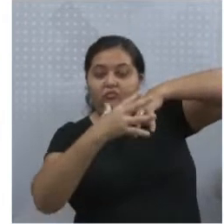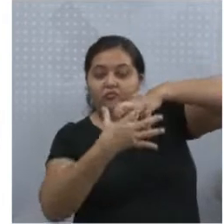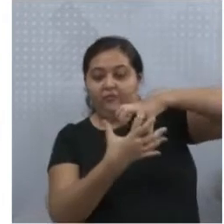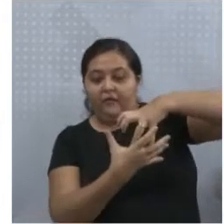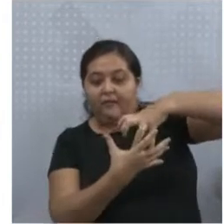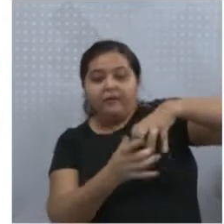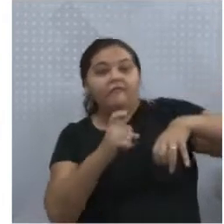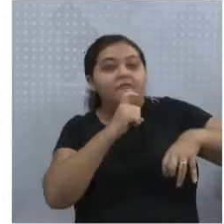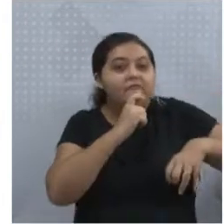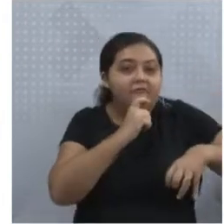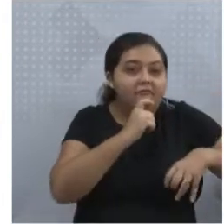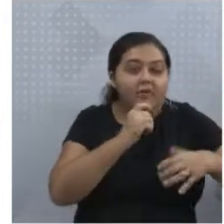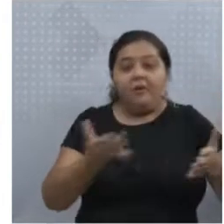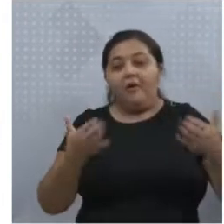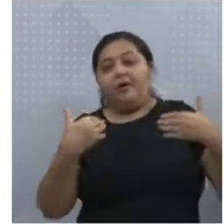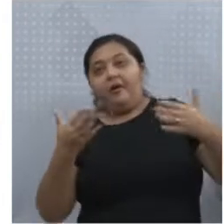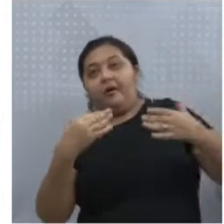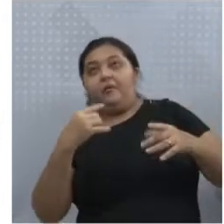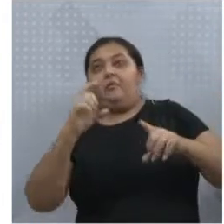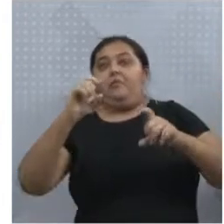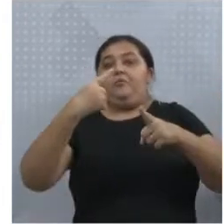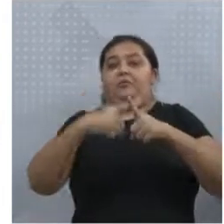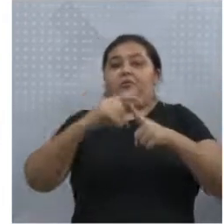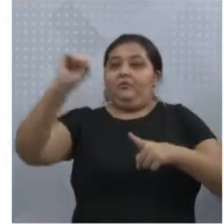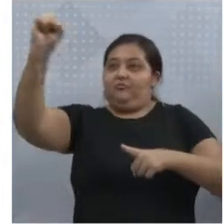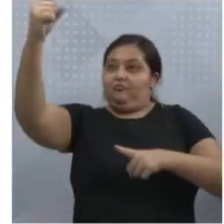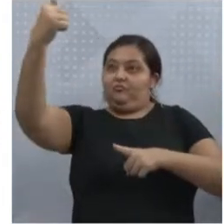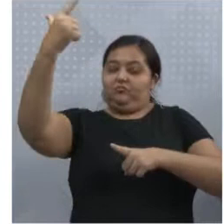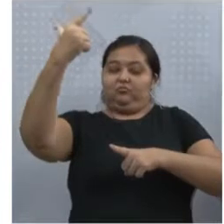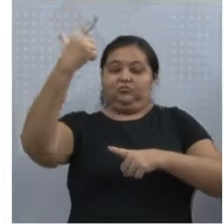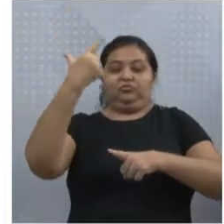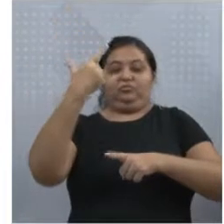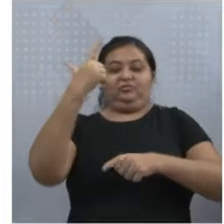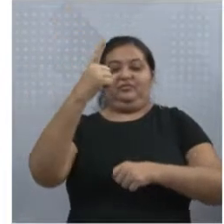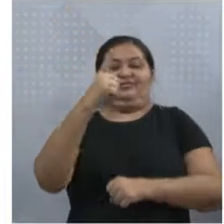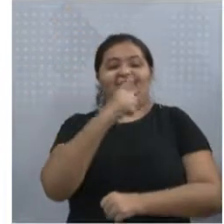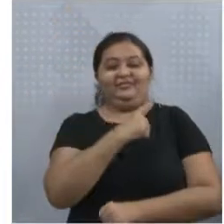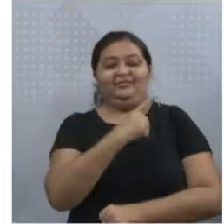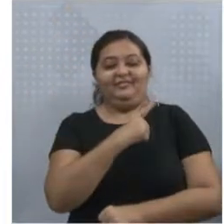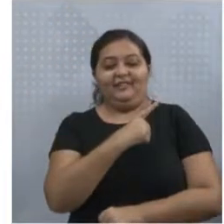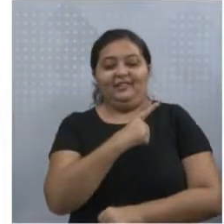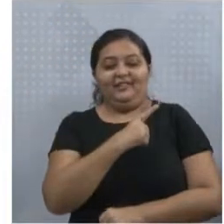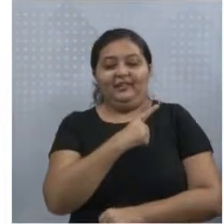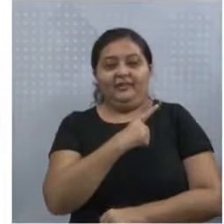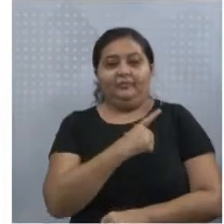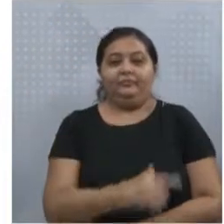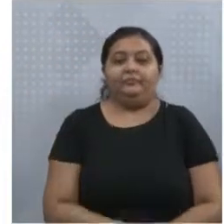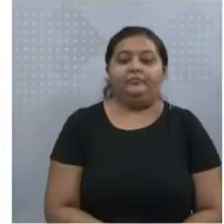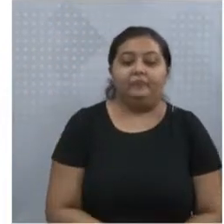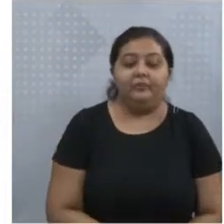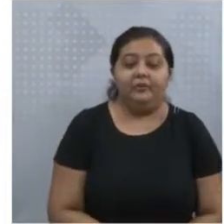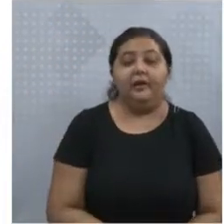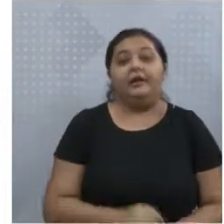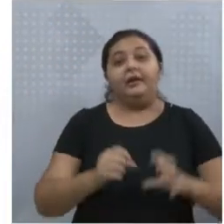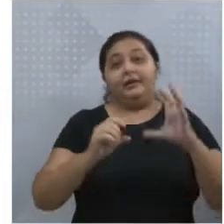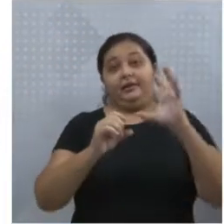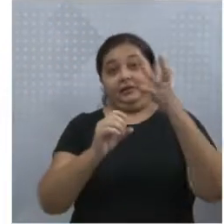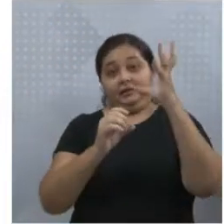terrestre, ela detém parte da energia solar, tá? Justamente para promover o processo chamado